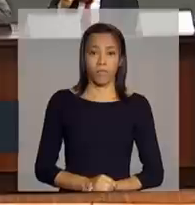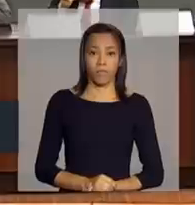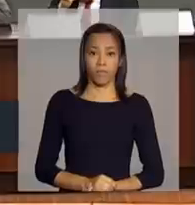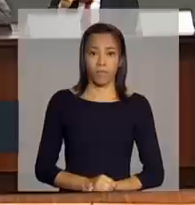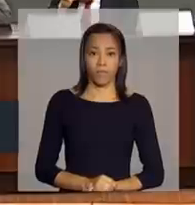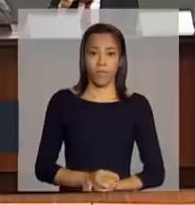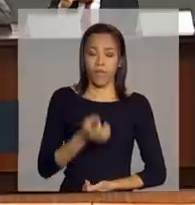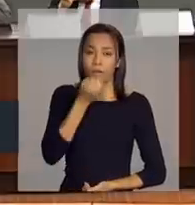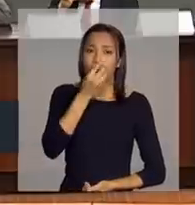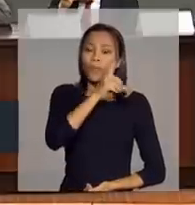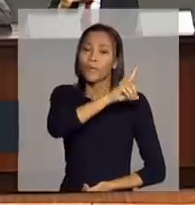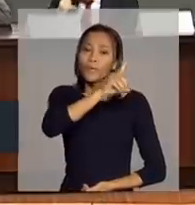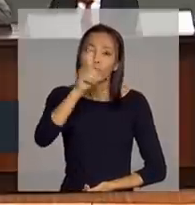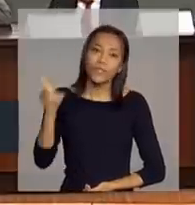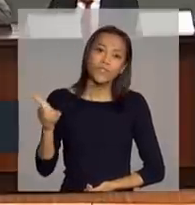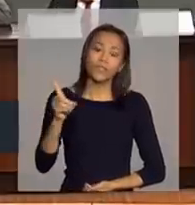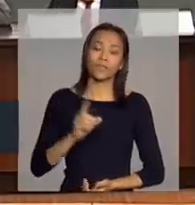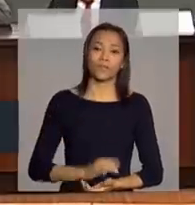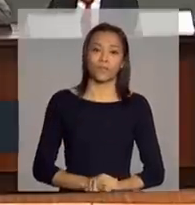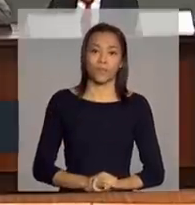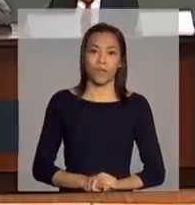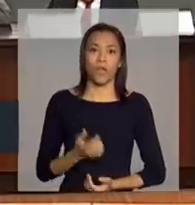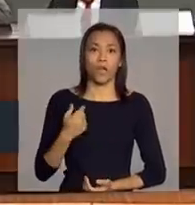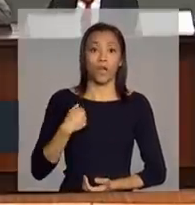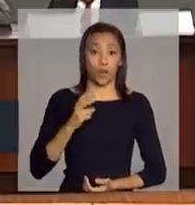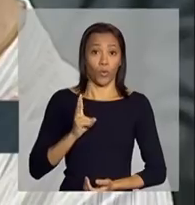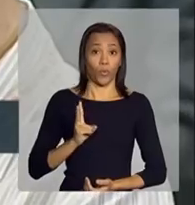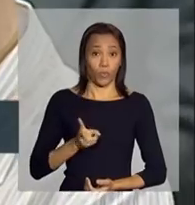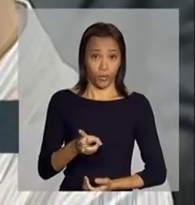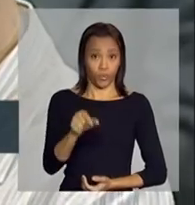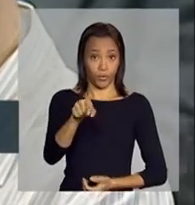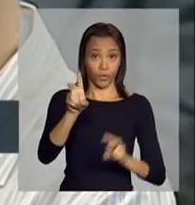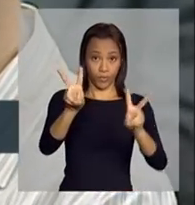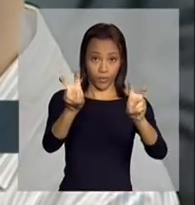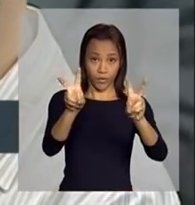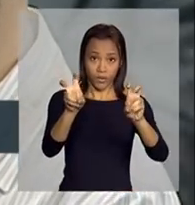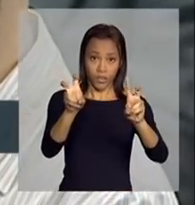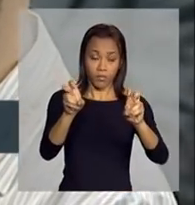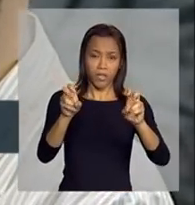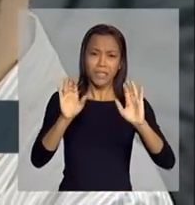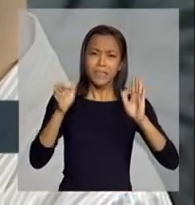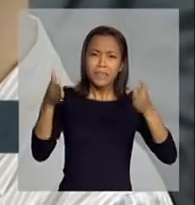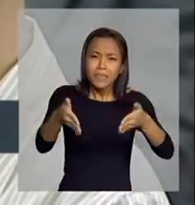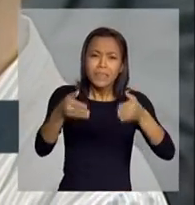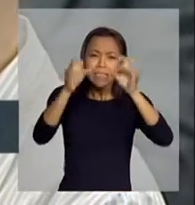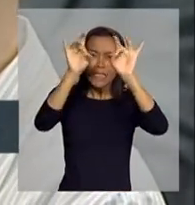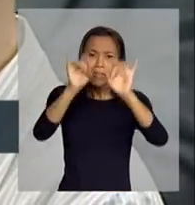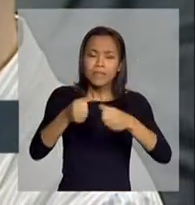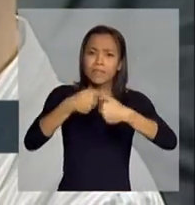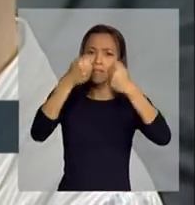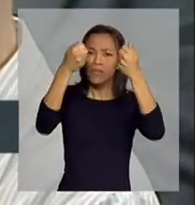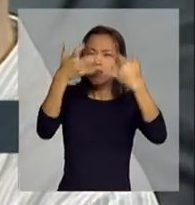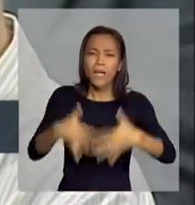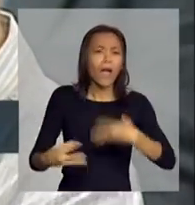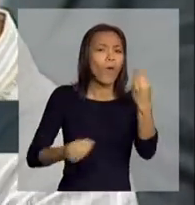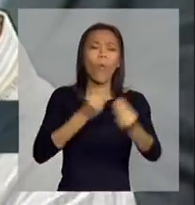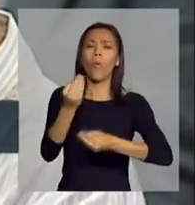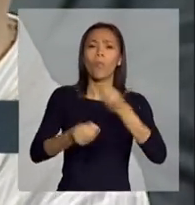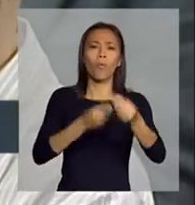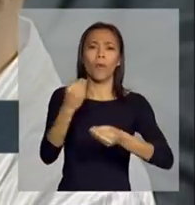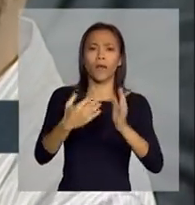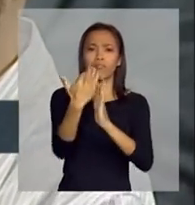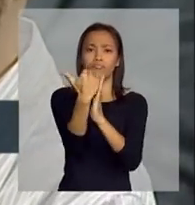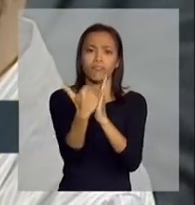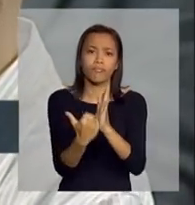Bom dia, Peter Murphy, da Agência Reuters. Continuando nesse tema, pode especificar mais sobre a desoneração do